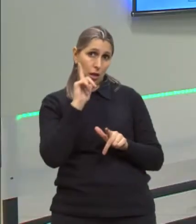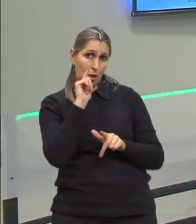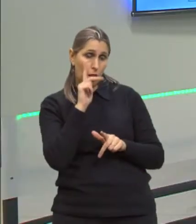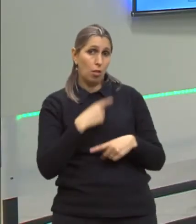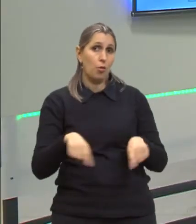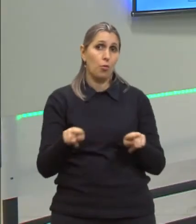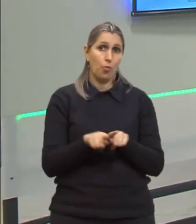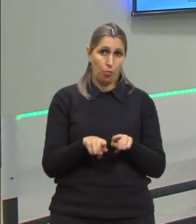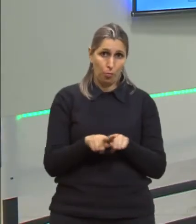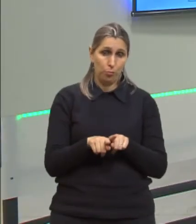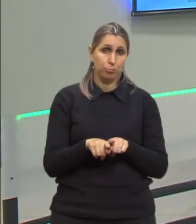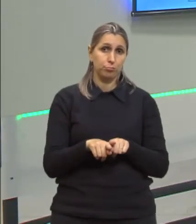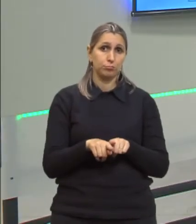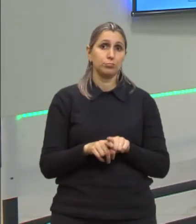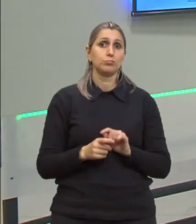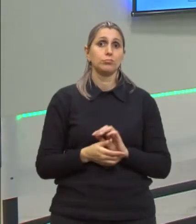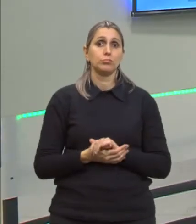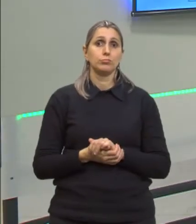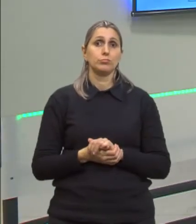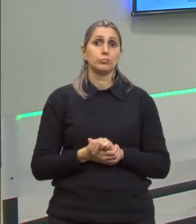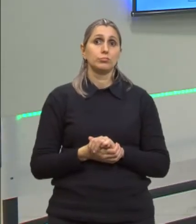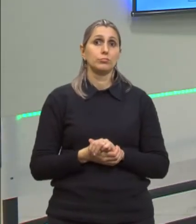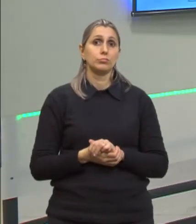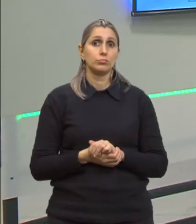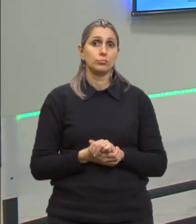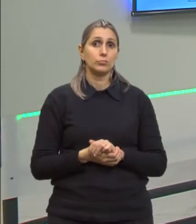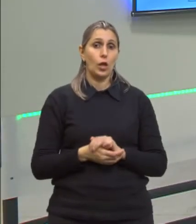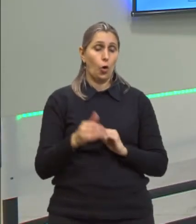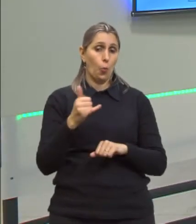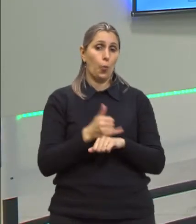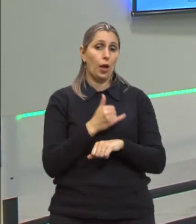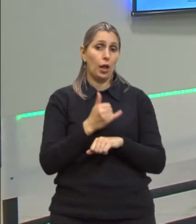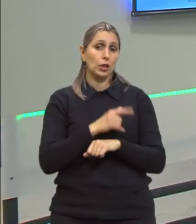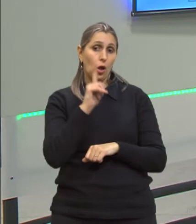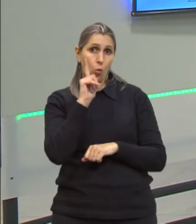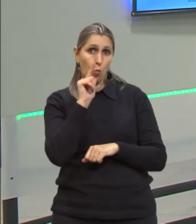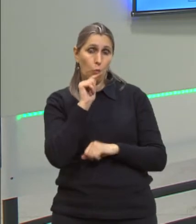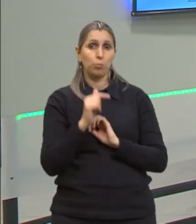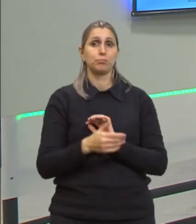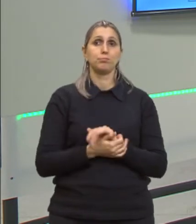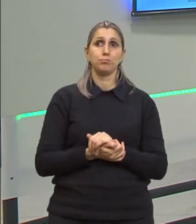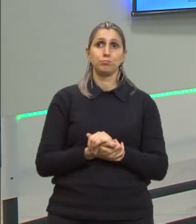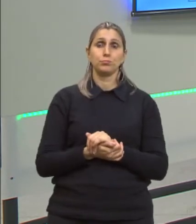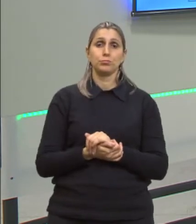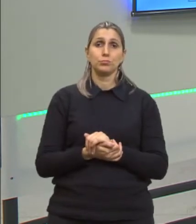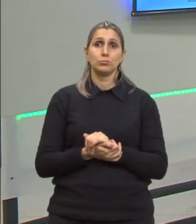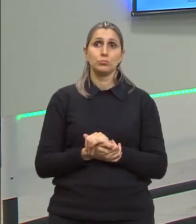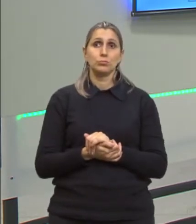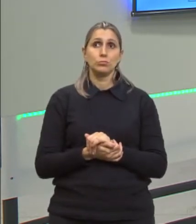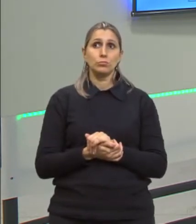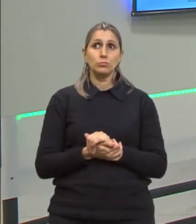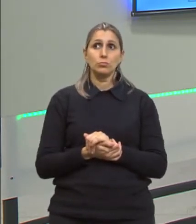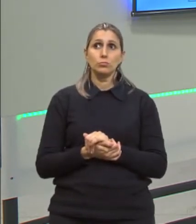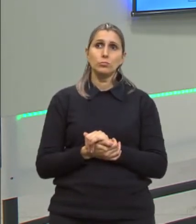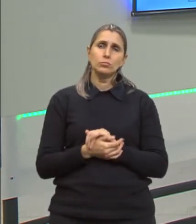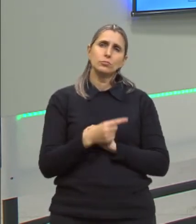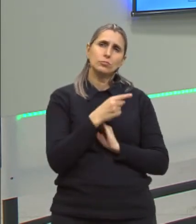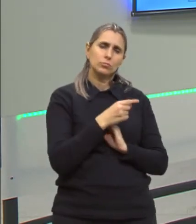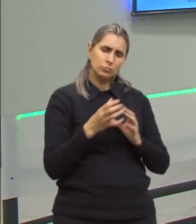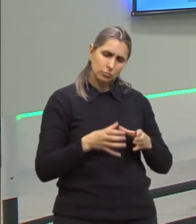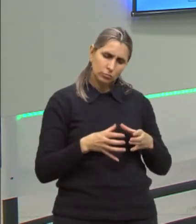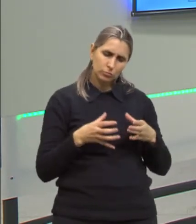certo? Condições normais de temperatura e pressão é um metal líquido. Então, assim, gente, essas